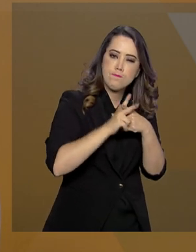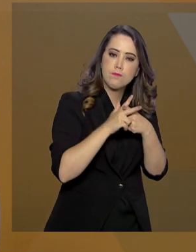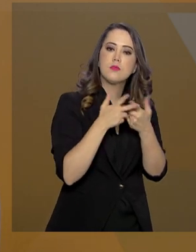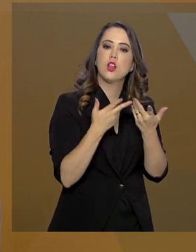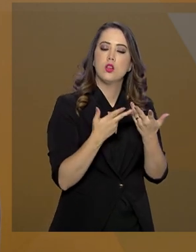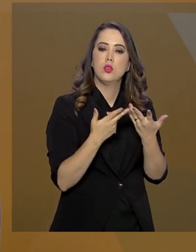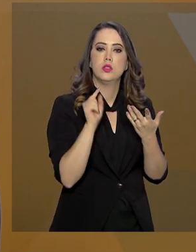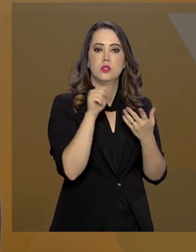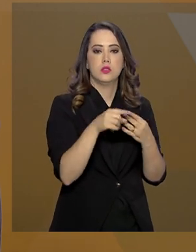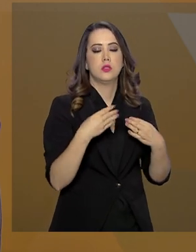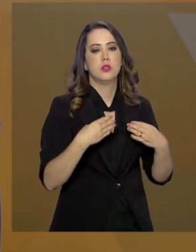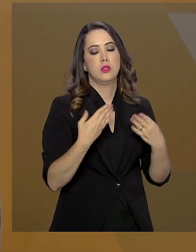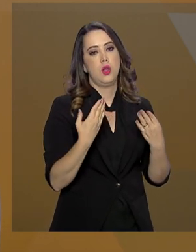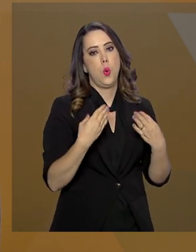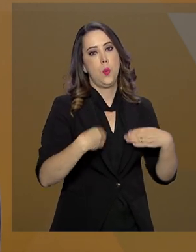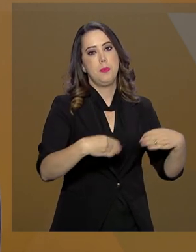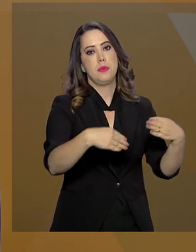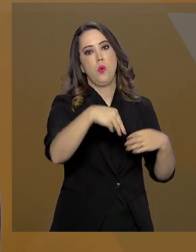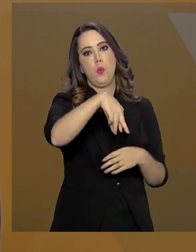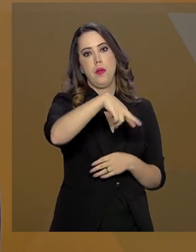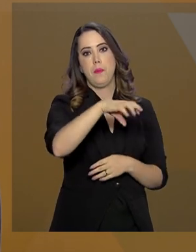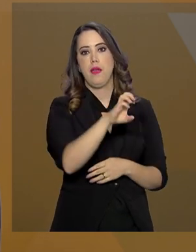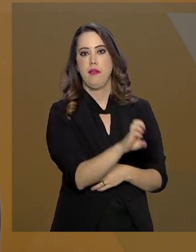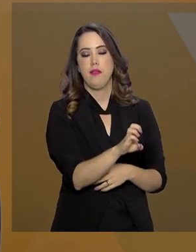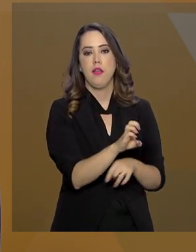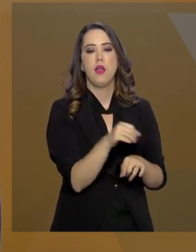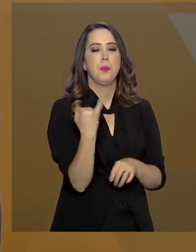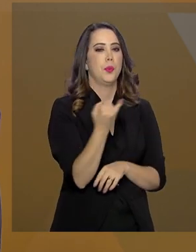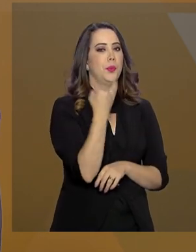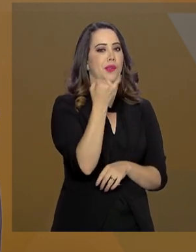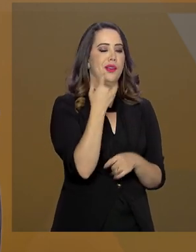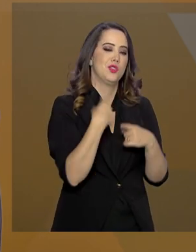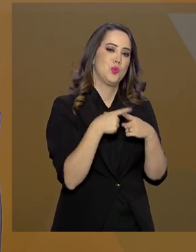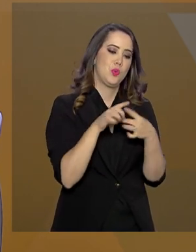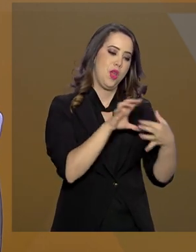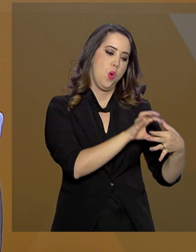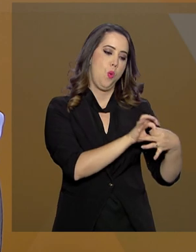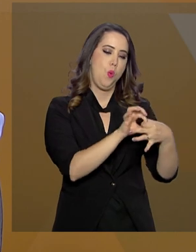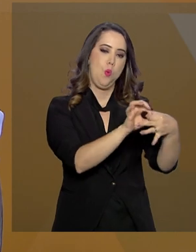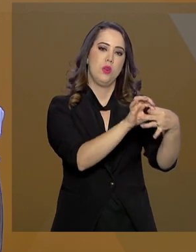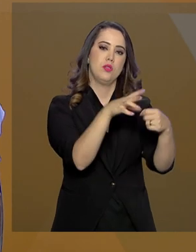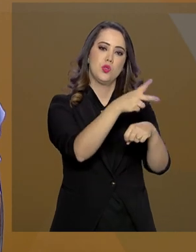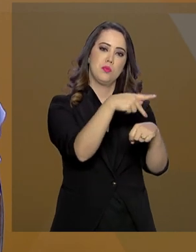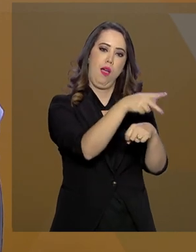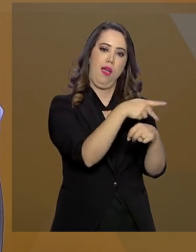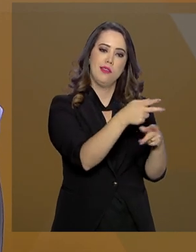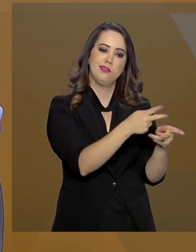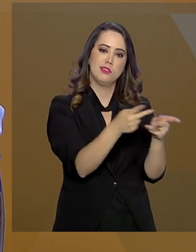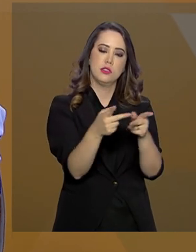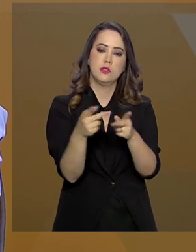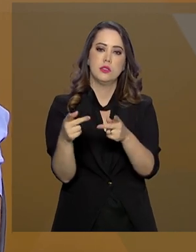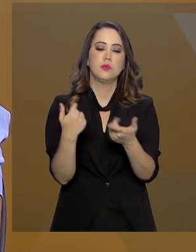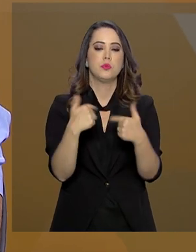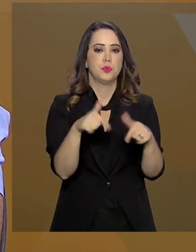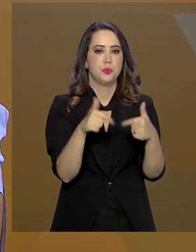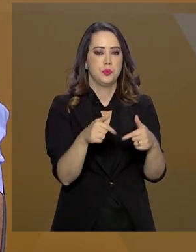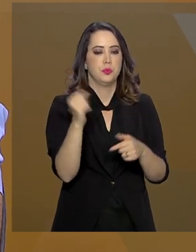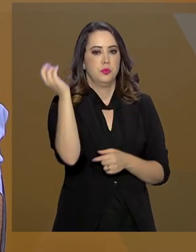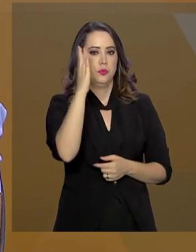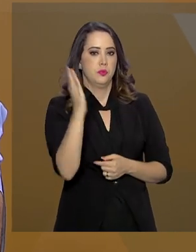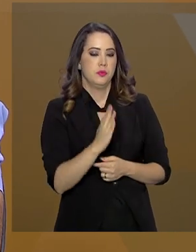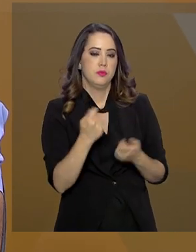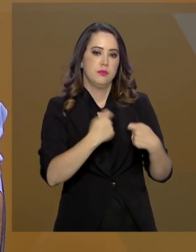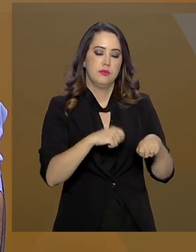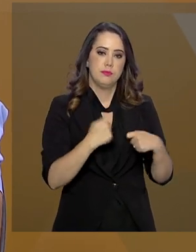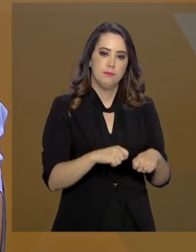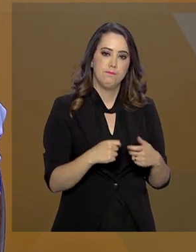Ministério das Relações Exteriores foi muito importante nesse contexto, porque aproxima mais os países vizinhos do trabalho que o Brasil quer fazer. Eu entendo